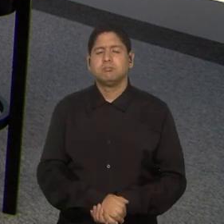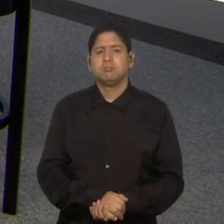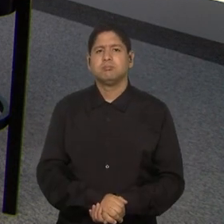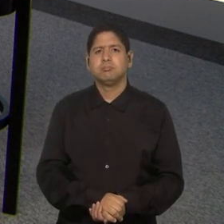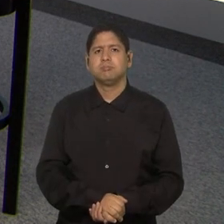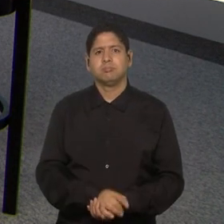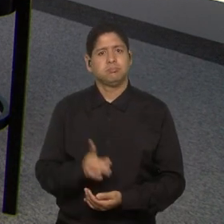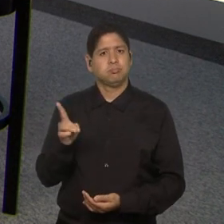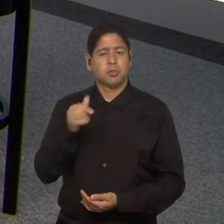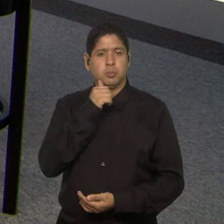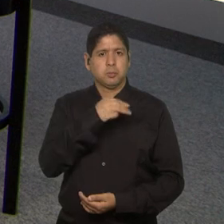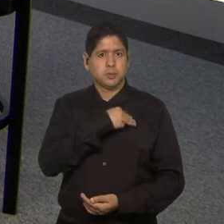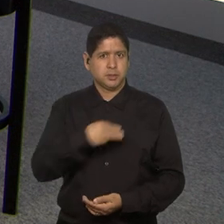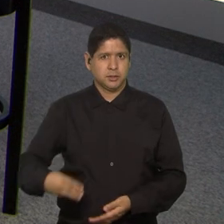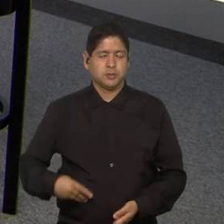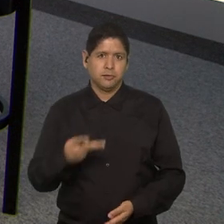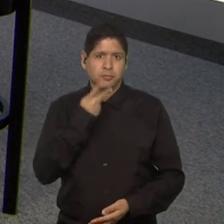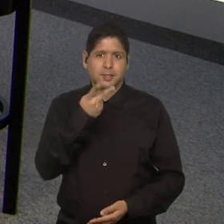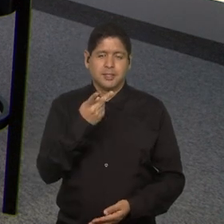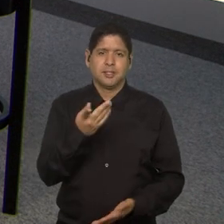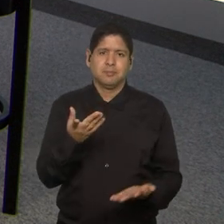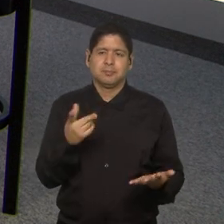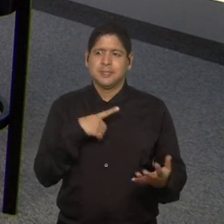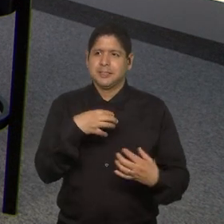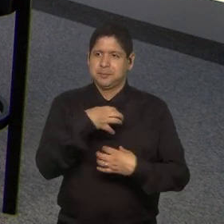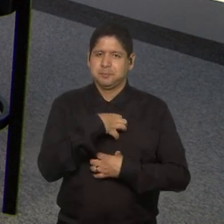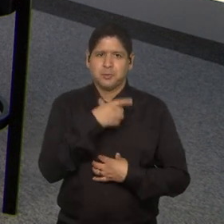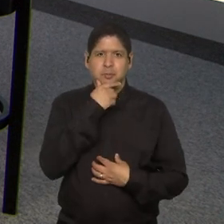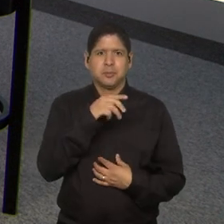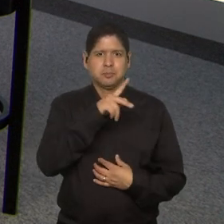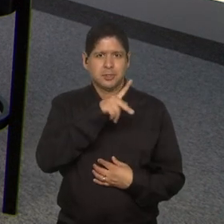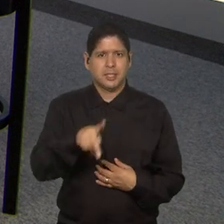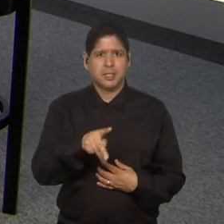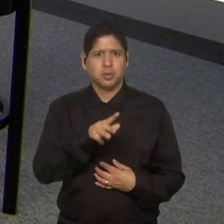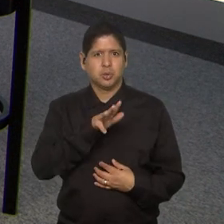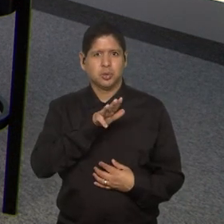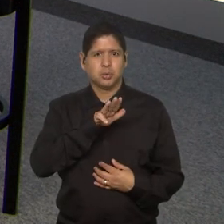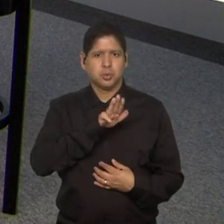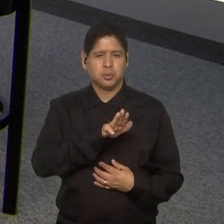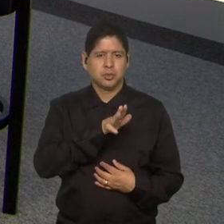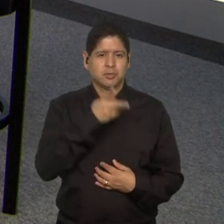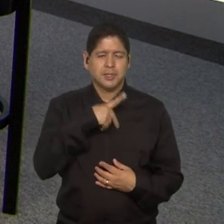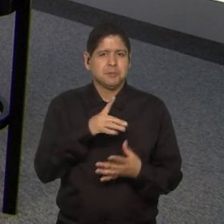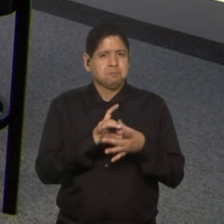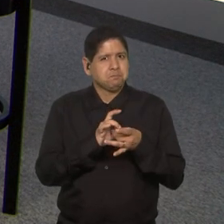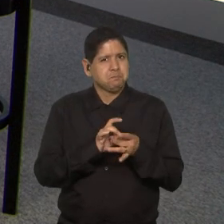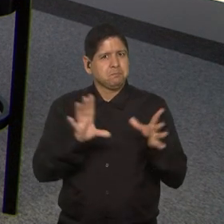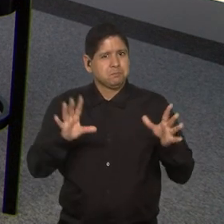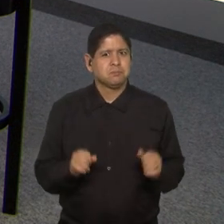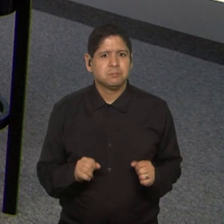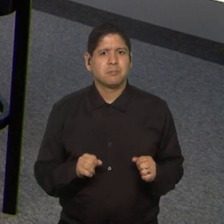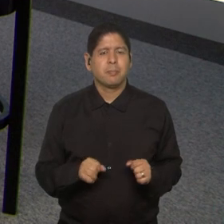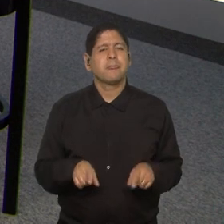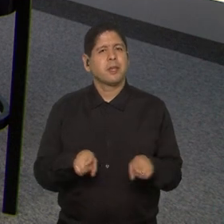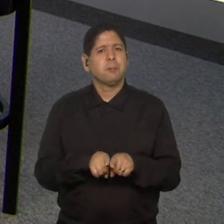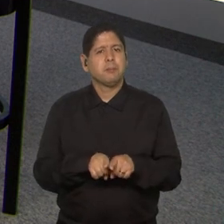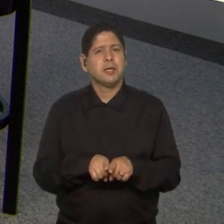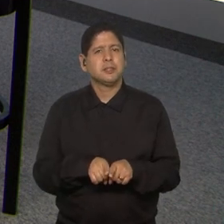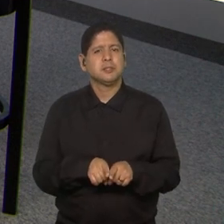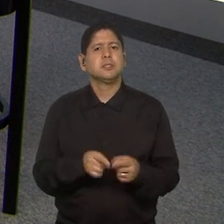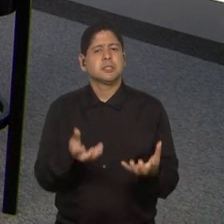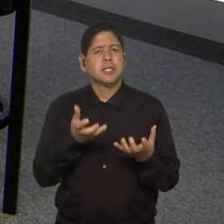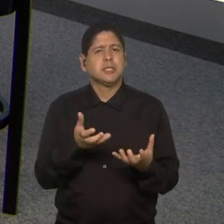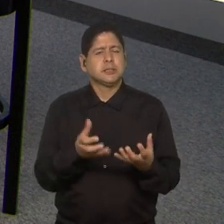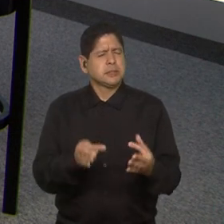É realmente uma missão. O presidente Lula nos colocou a vontade, a intenção, a